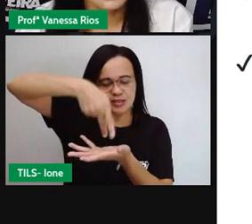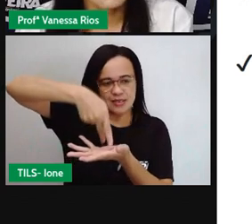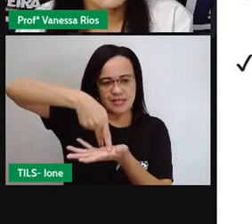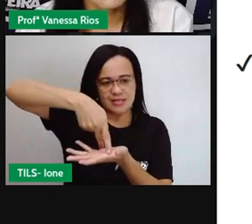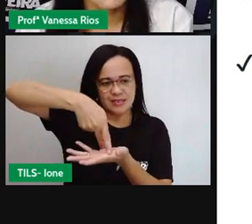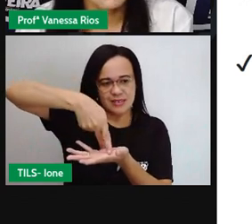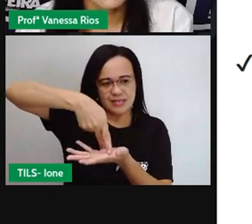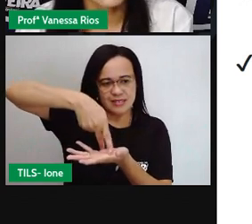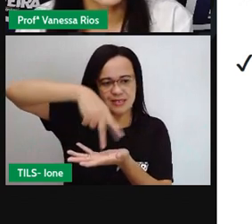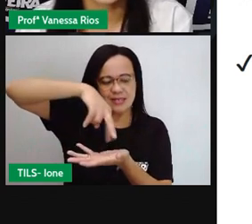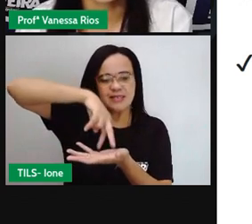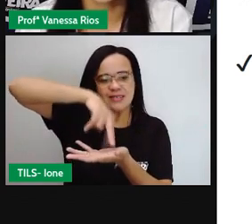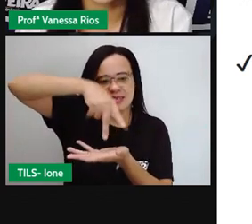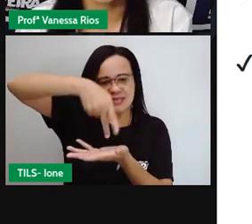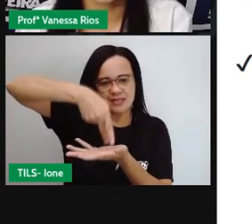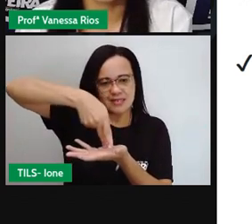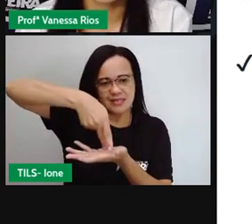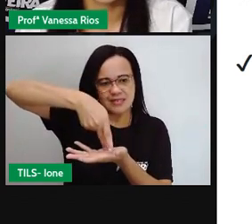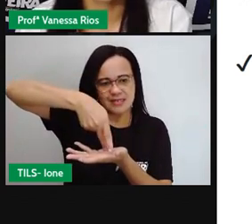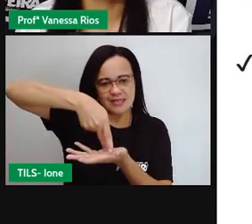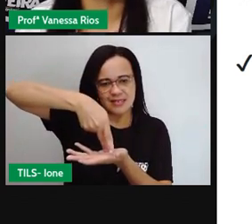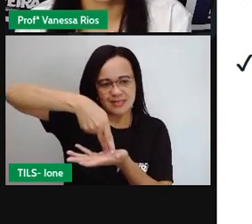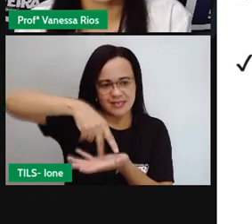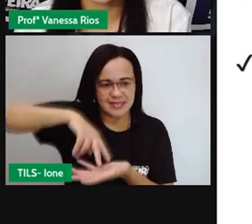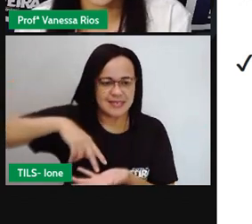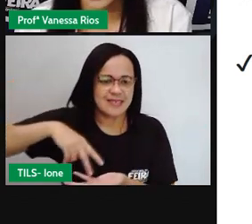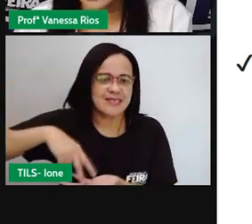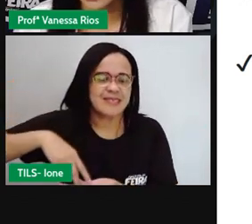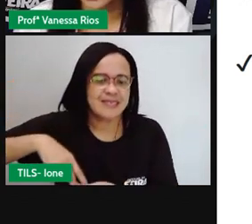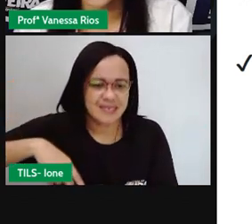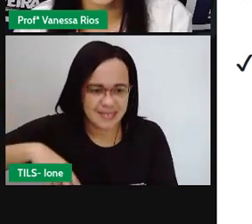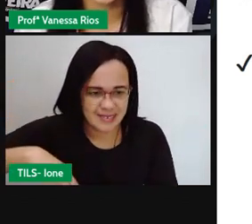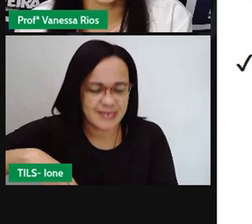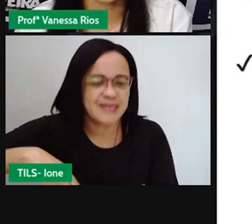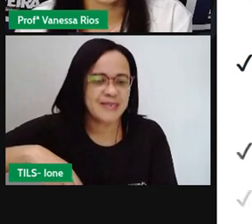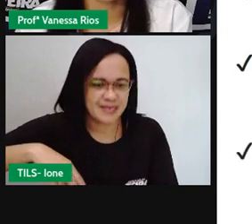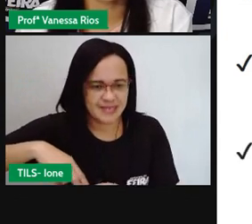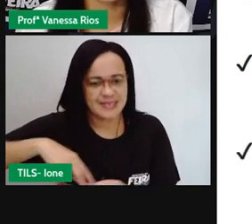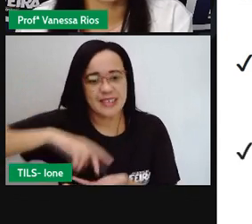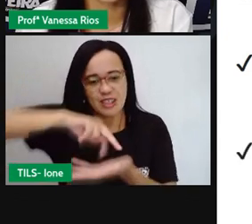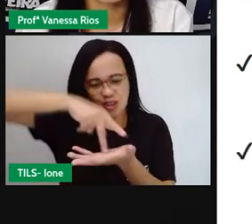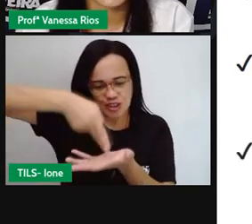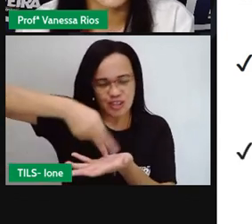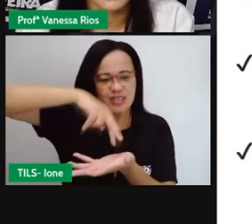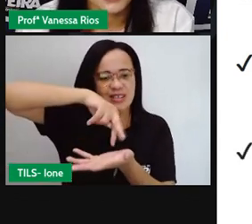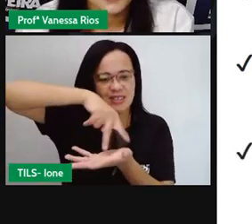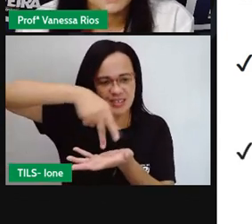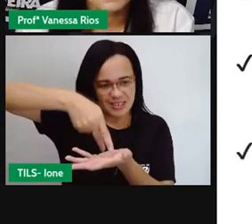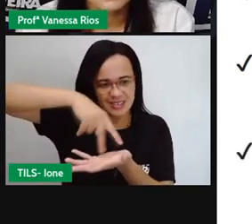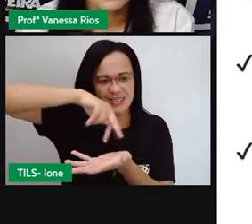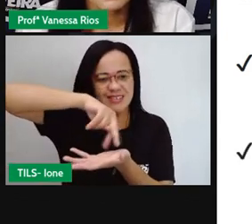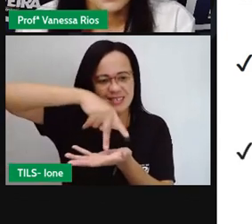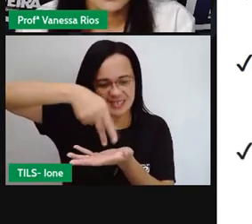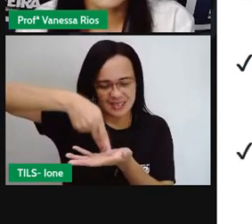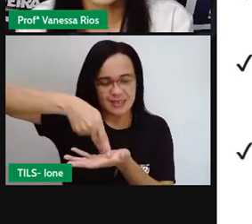Gire. Olha só, a Pró falou aí várias vezes o gire. Em que posição você parou?